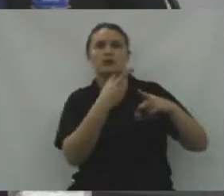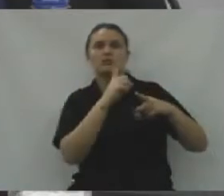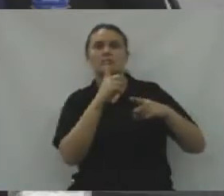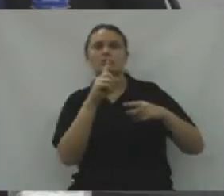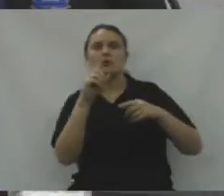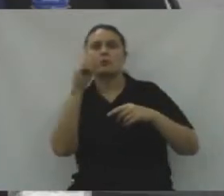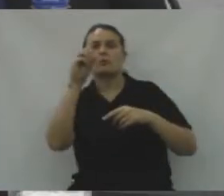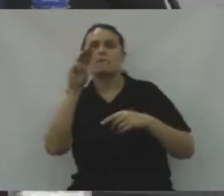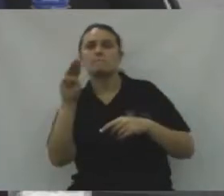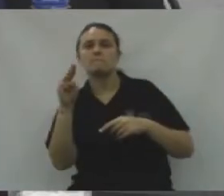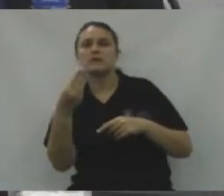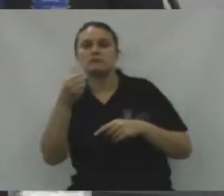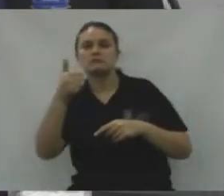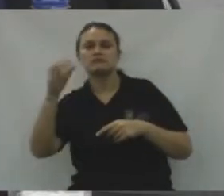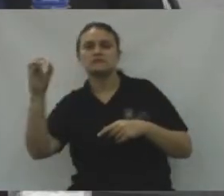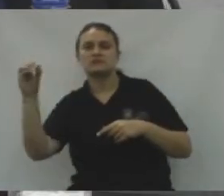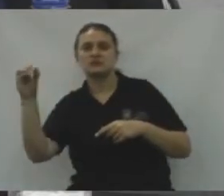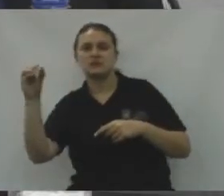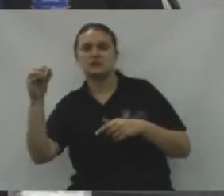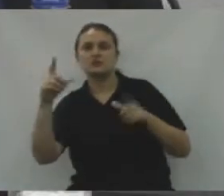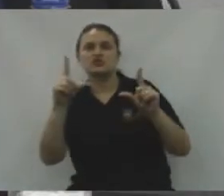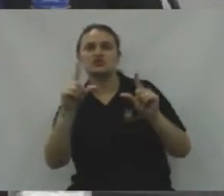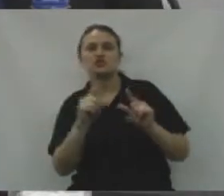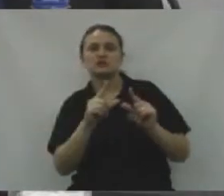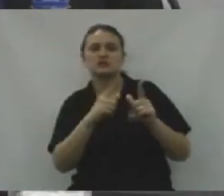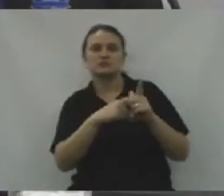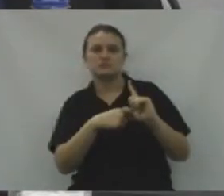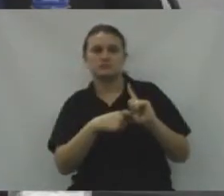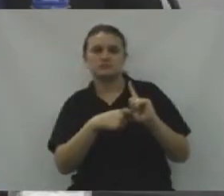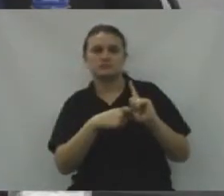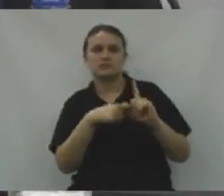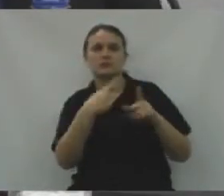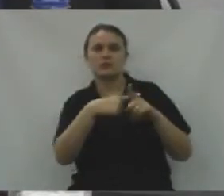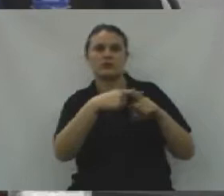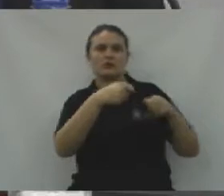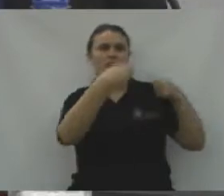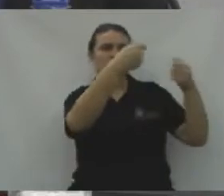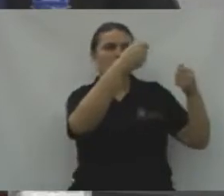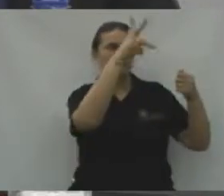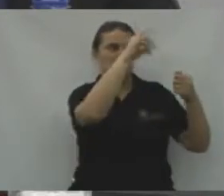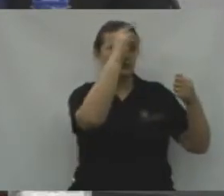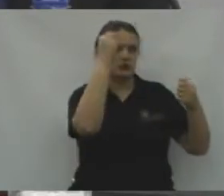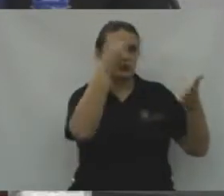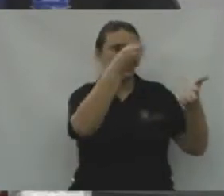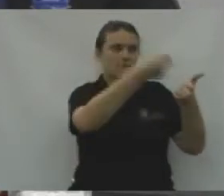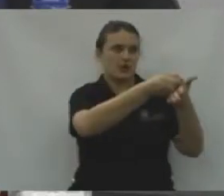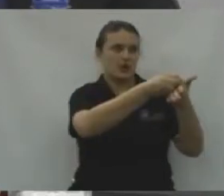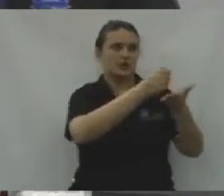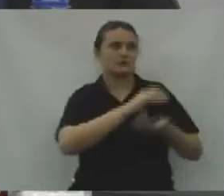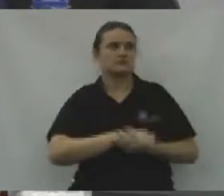passamos esse um milhão e cem para FUNPREV, para amortizar? Passamos para a prefeitura, a prefeitura paga.